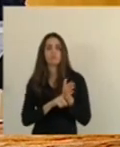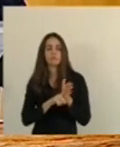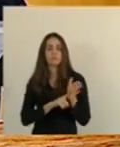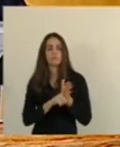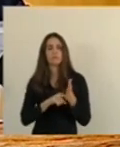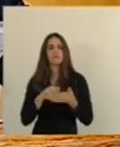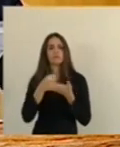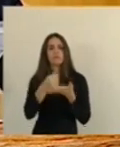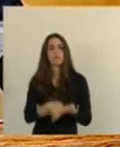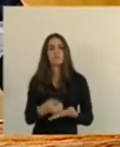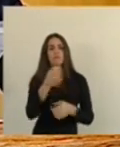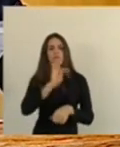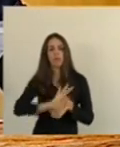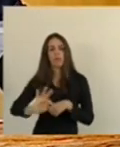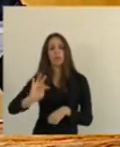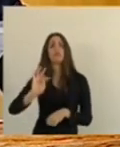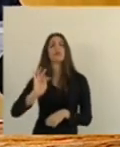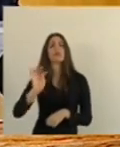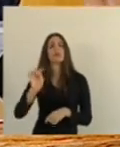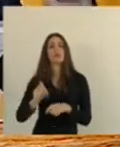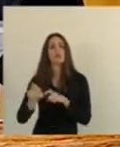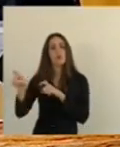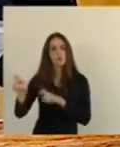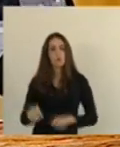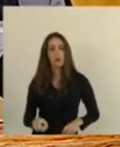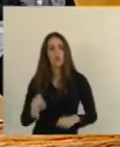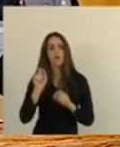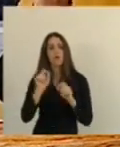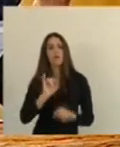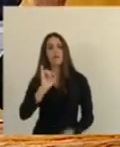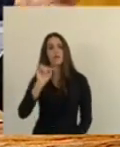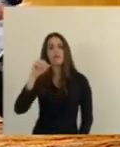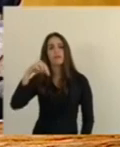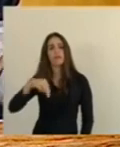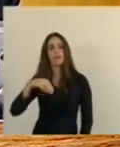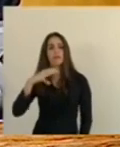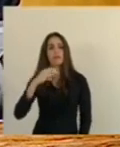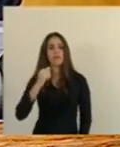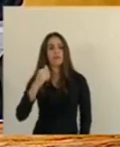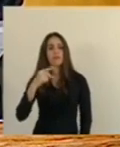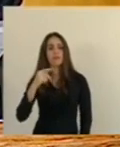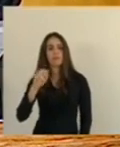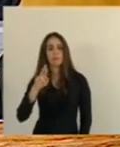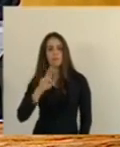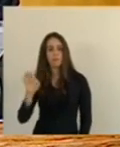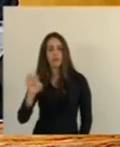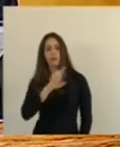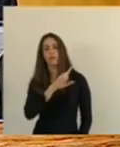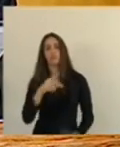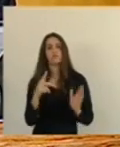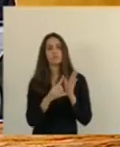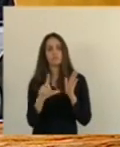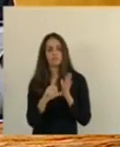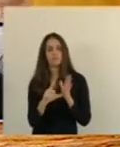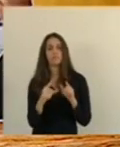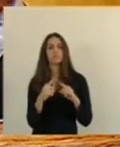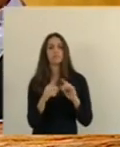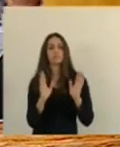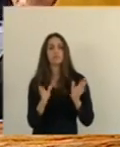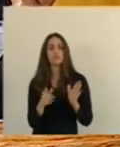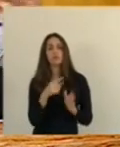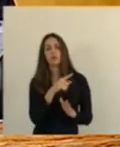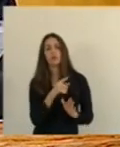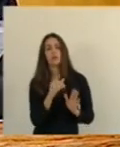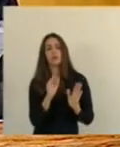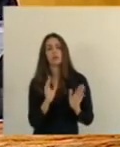Assistência Técnica à Extensão Rural, que é o Incapé de Niares. Nós recebemos a indicação, ela foi